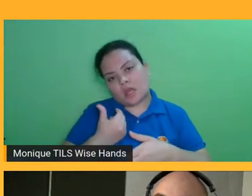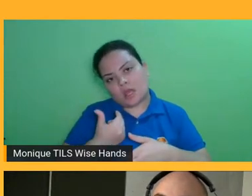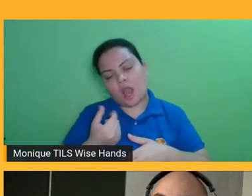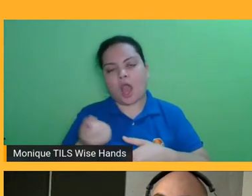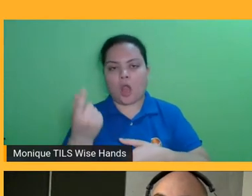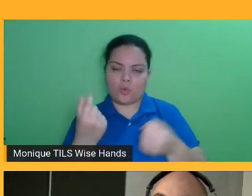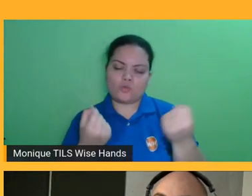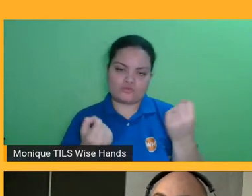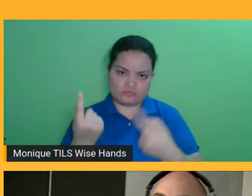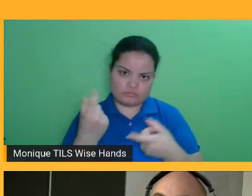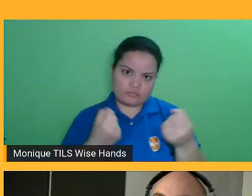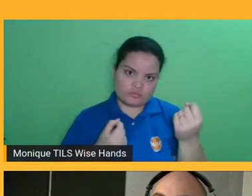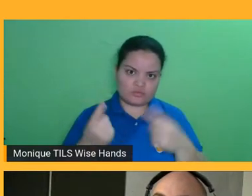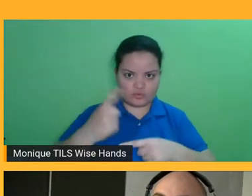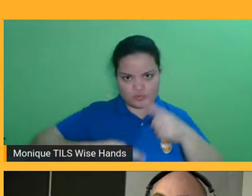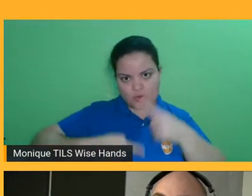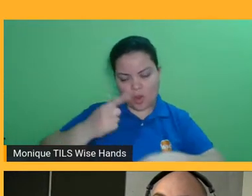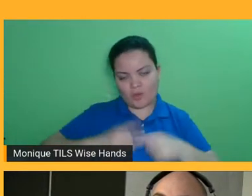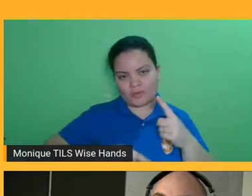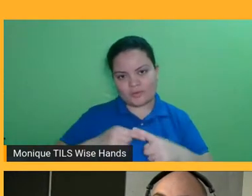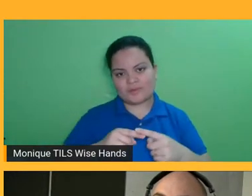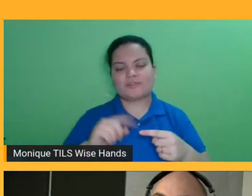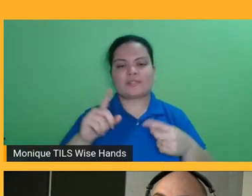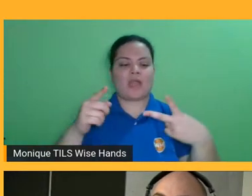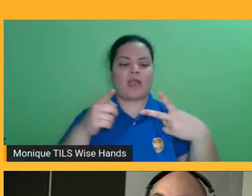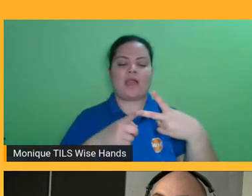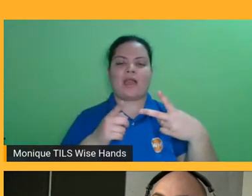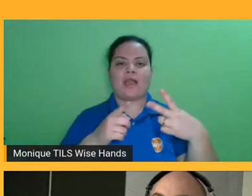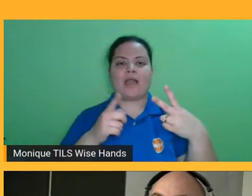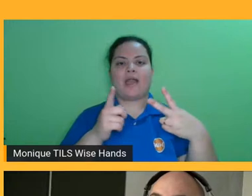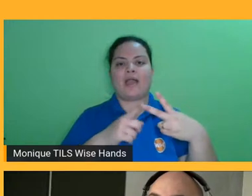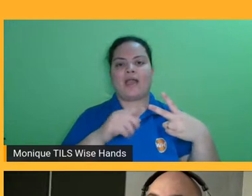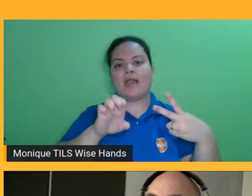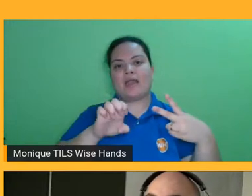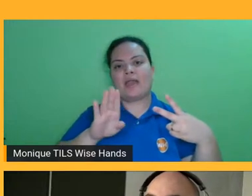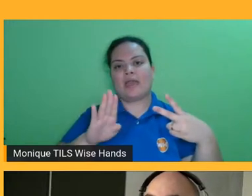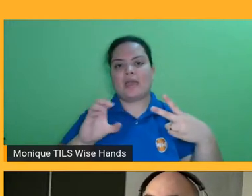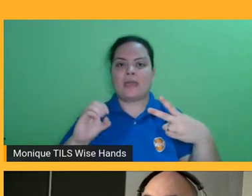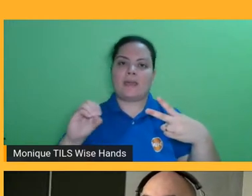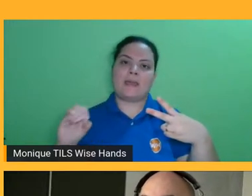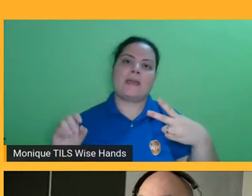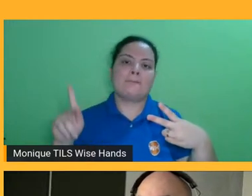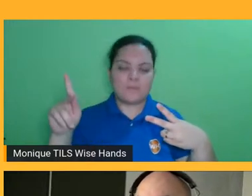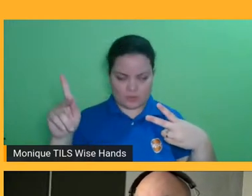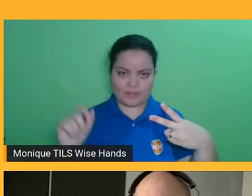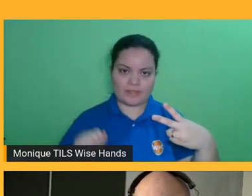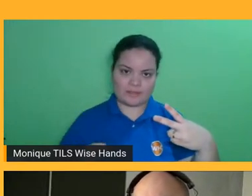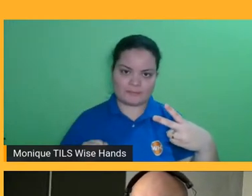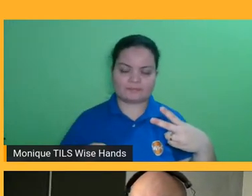então, por exemplo, os contos e ensaios que eu comentei, geralmente são